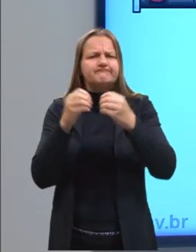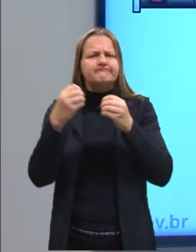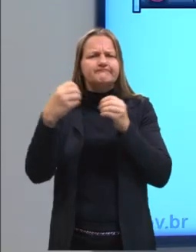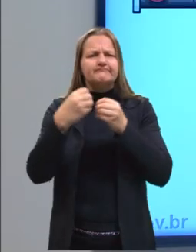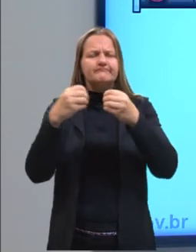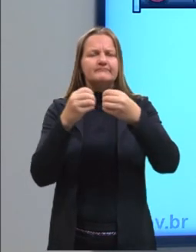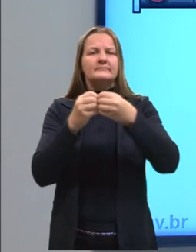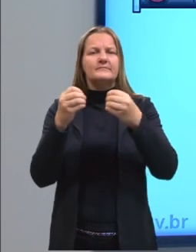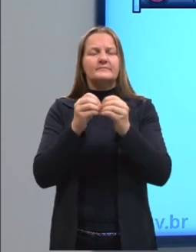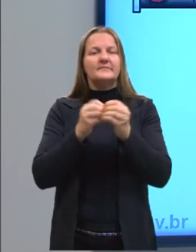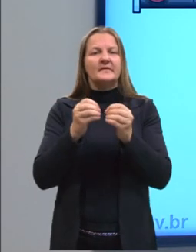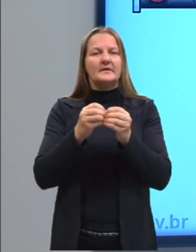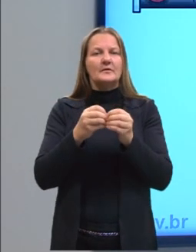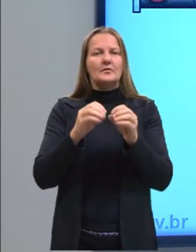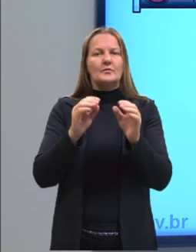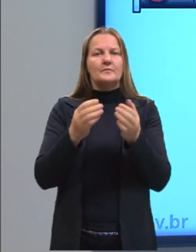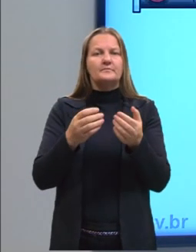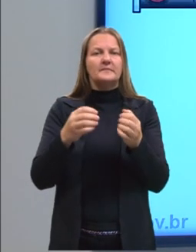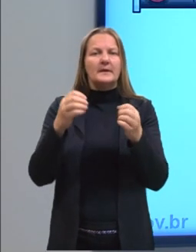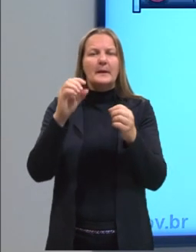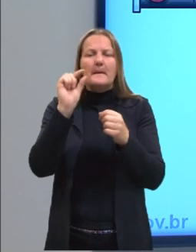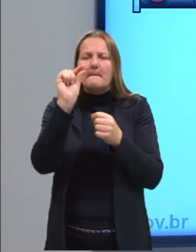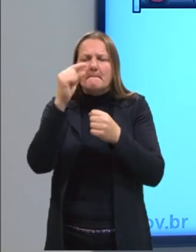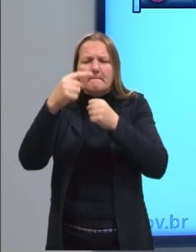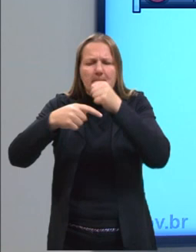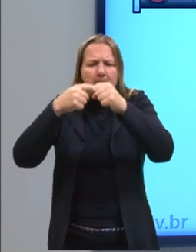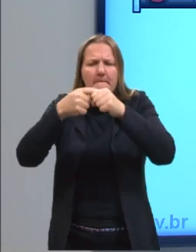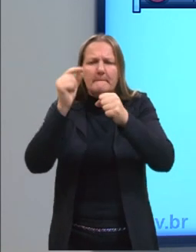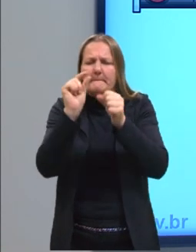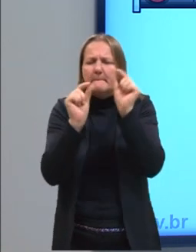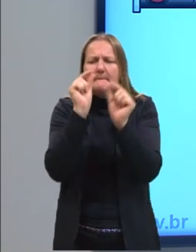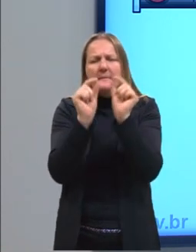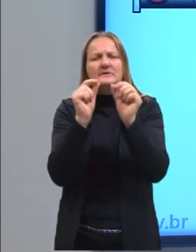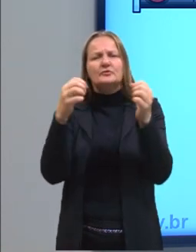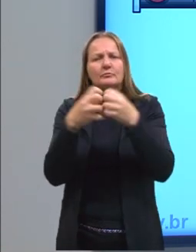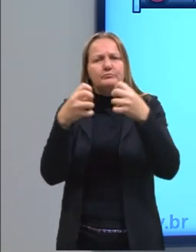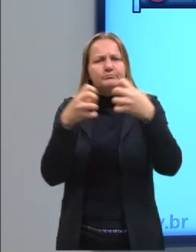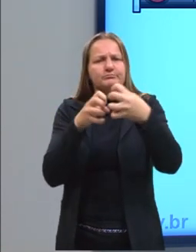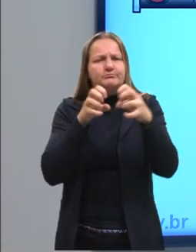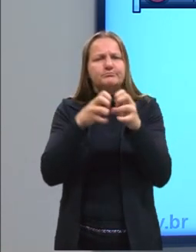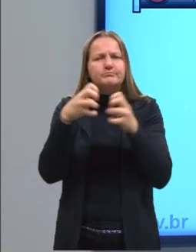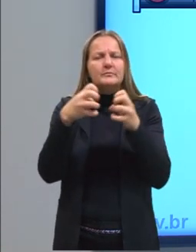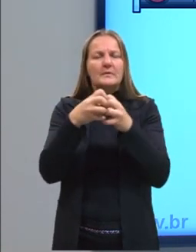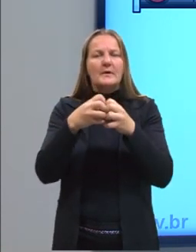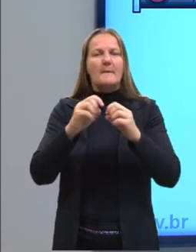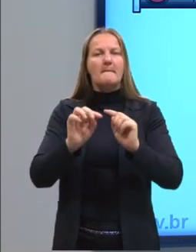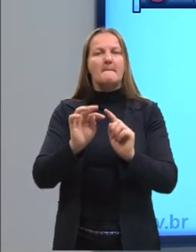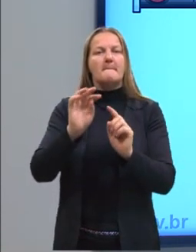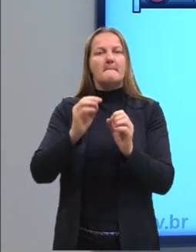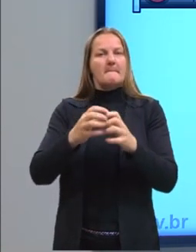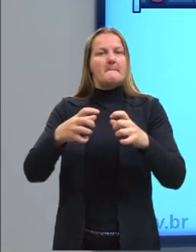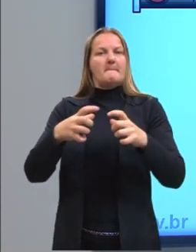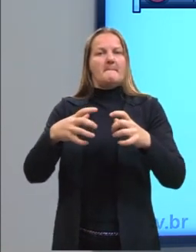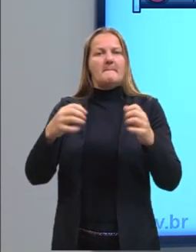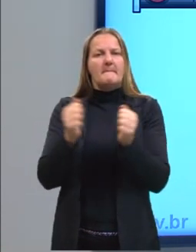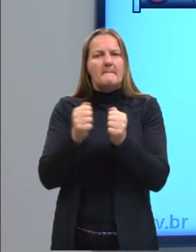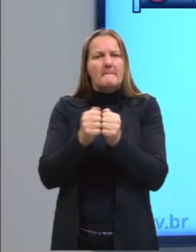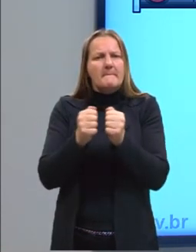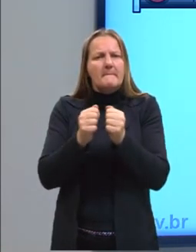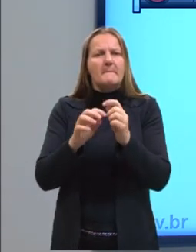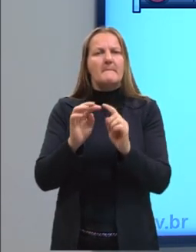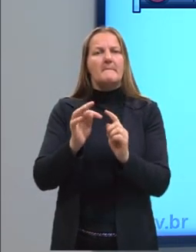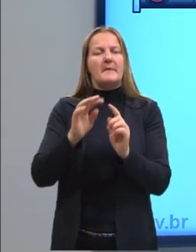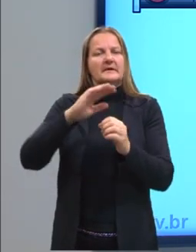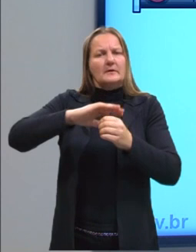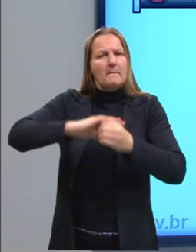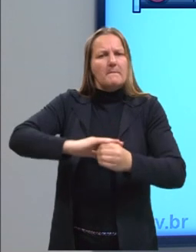determinado recipiente, colisões de partículas, dos átomos, das moléculas. Então, quanto maior a colisão, mais colisão, maior vai